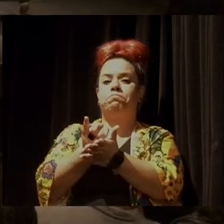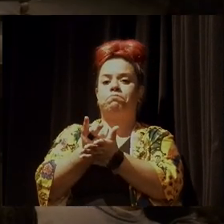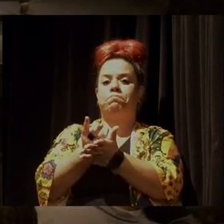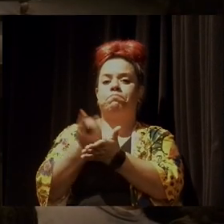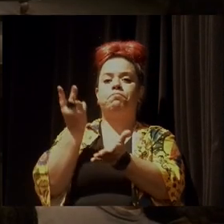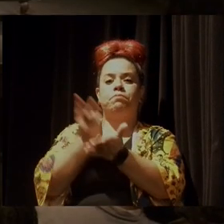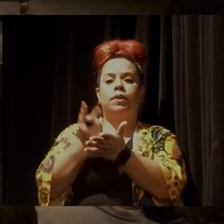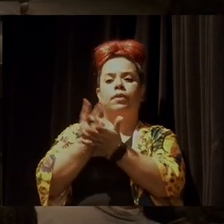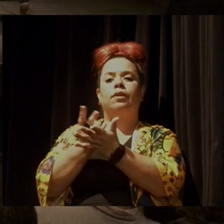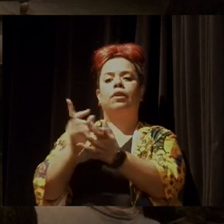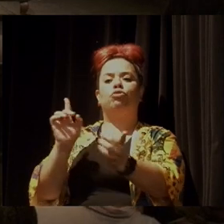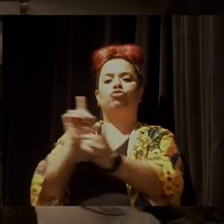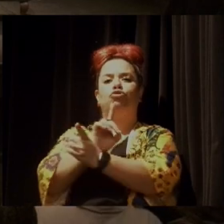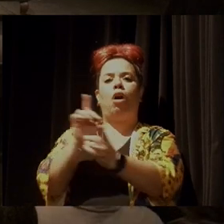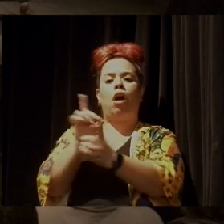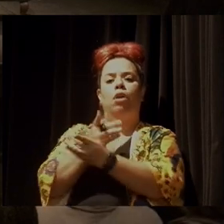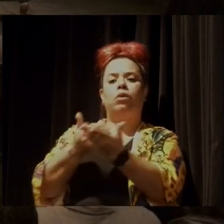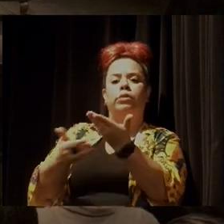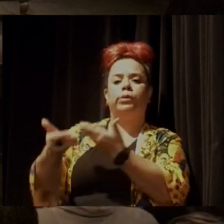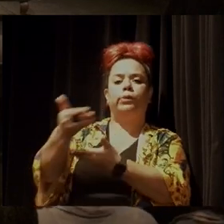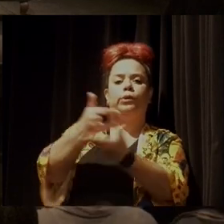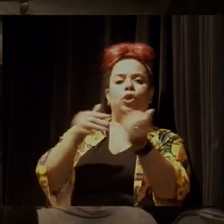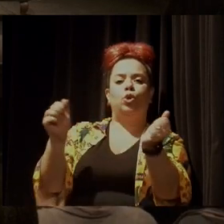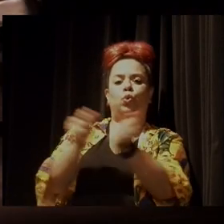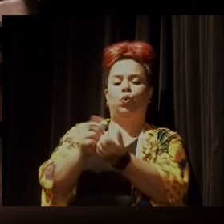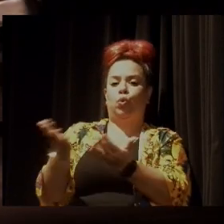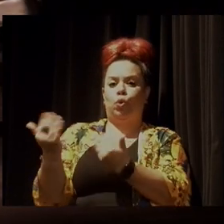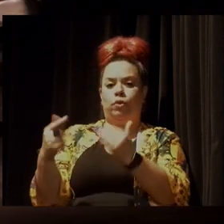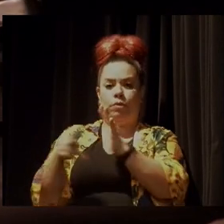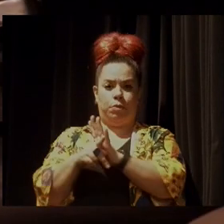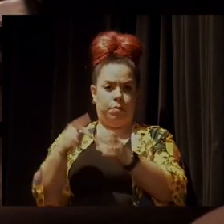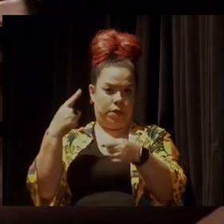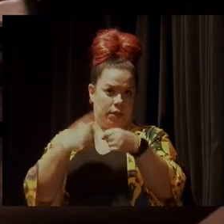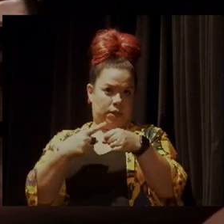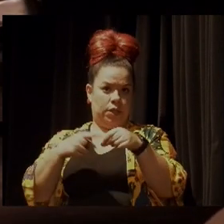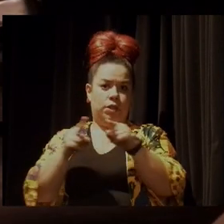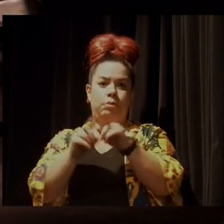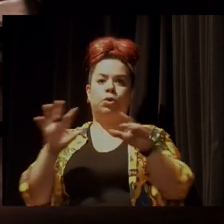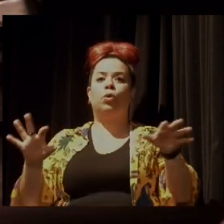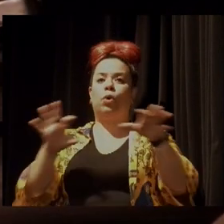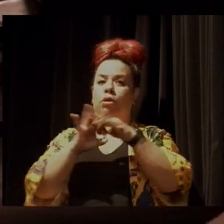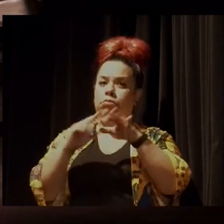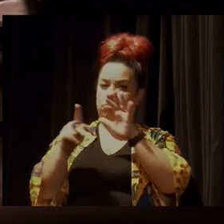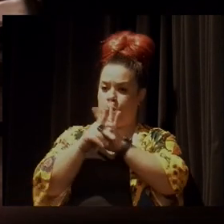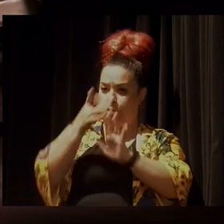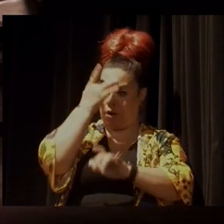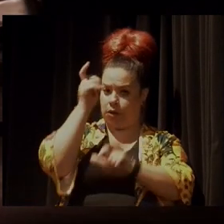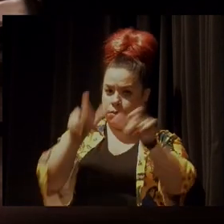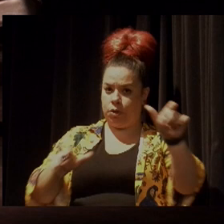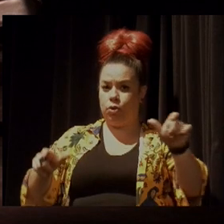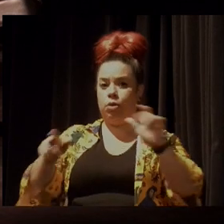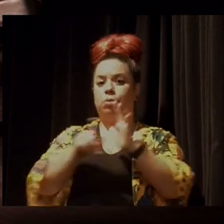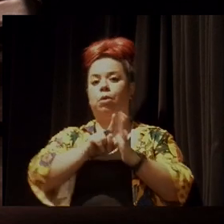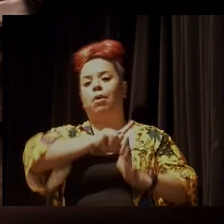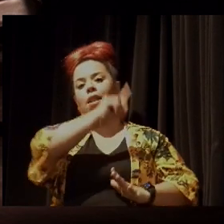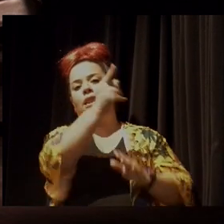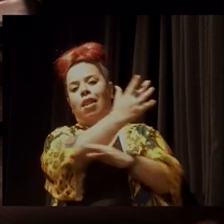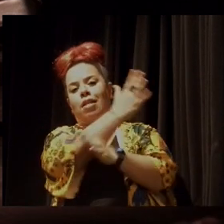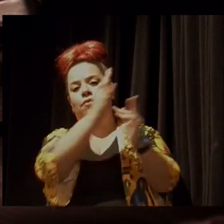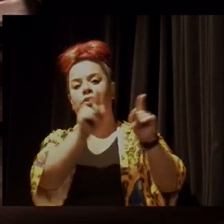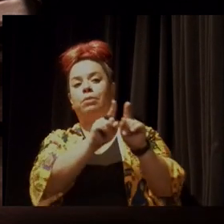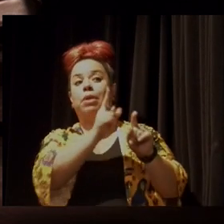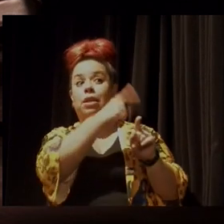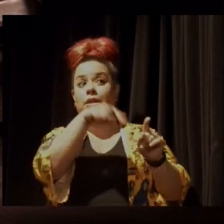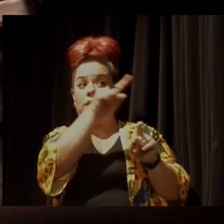esse diálogo com os jovens da cidade também, se conectando aos jovens da floresta e à luta dos jovens da